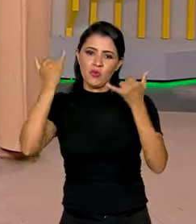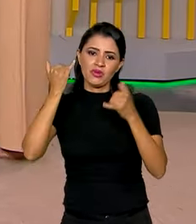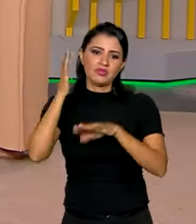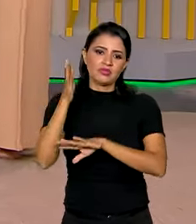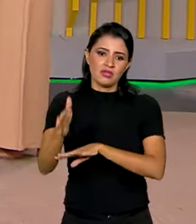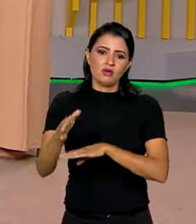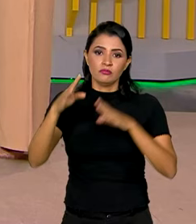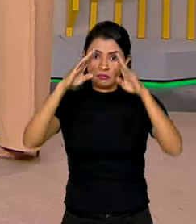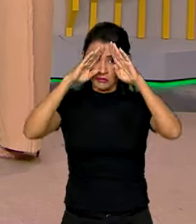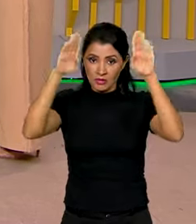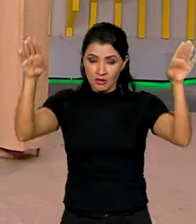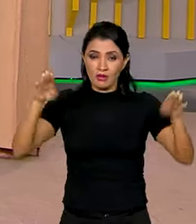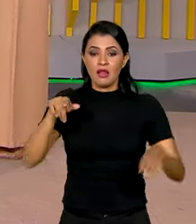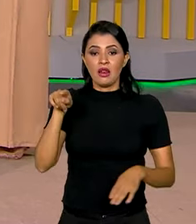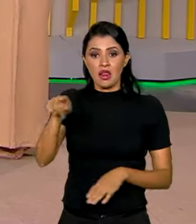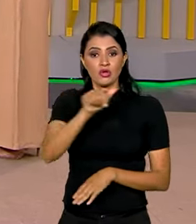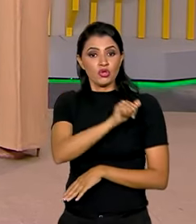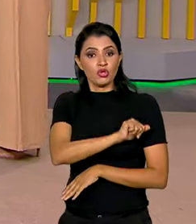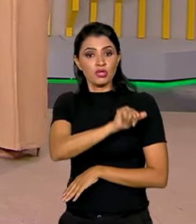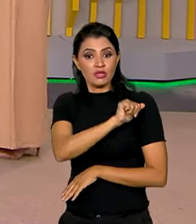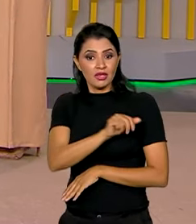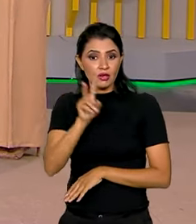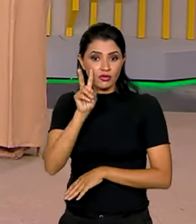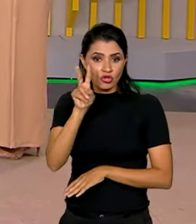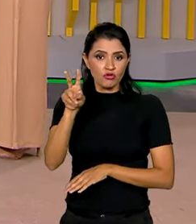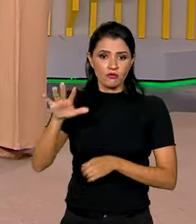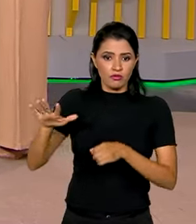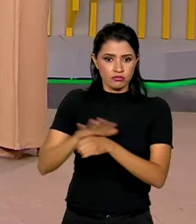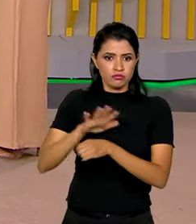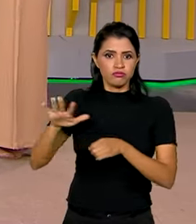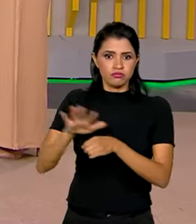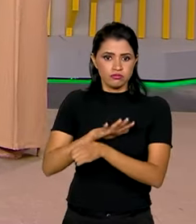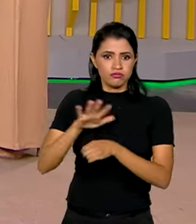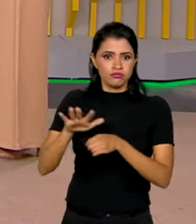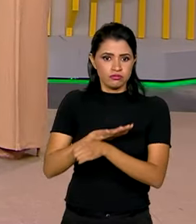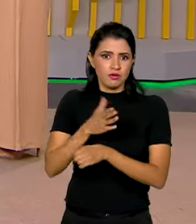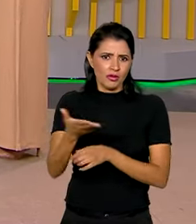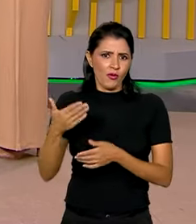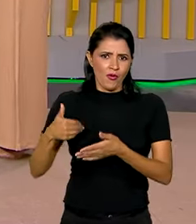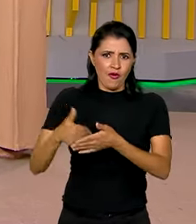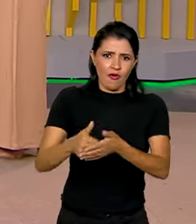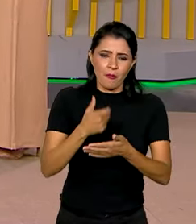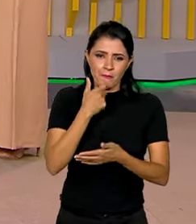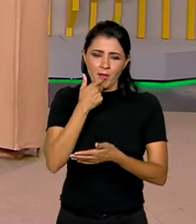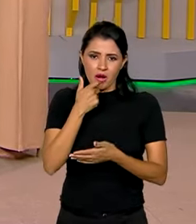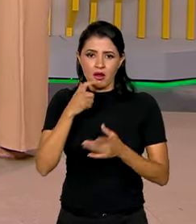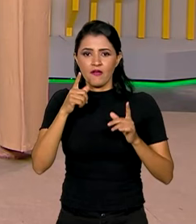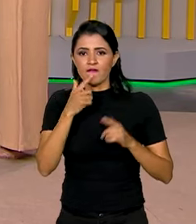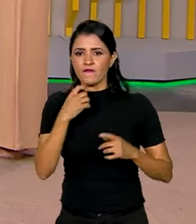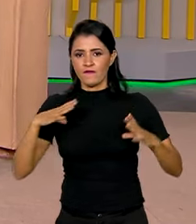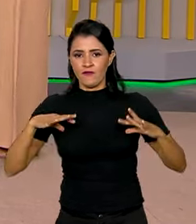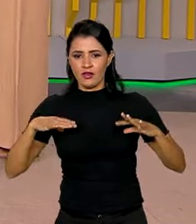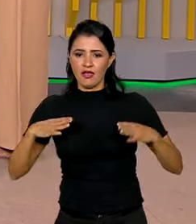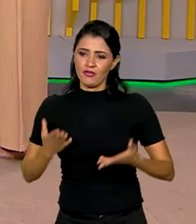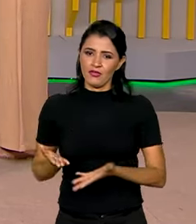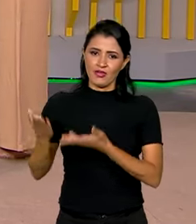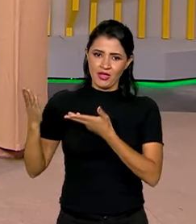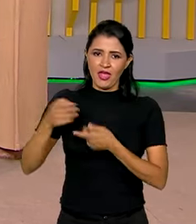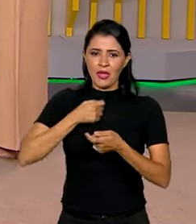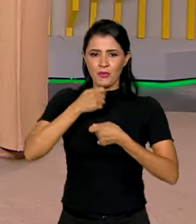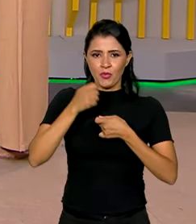aeroporto do Galeão, no Rio de Janeiro, que a gente vê até muita movimentação nessa véspera de feriado, é o repórter Vladimir